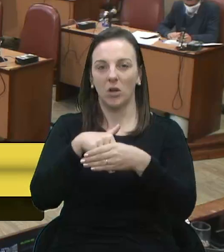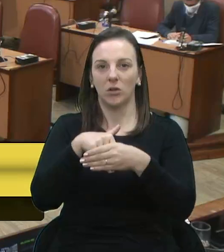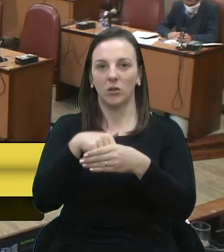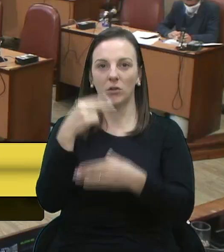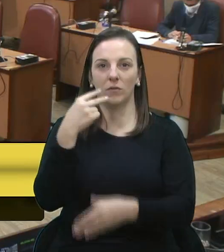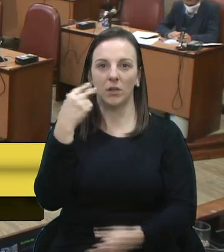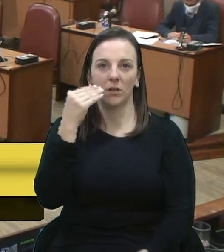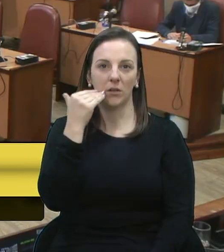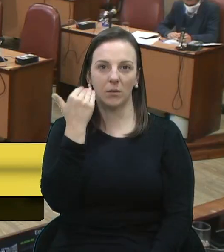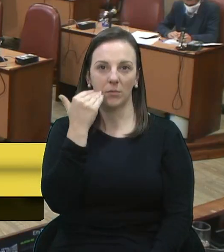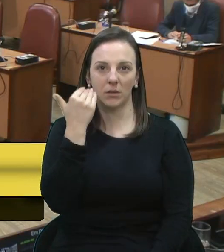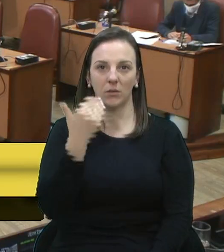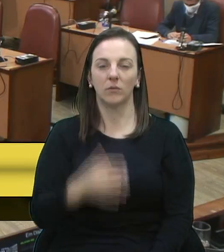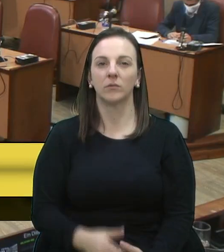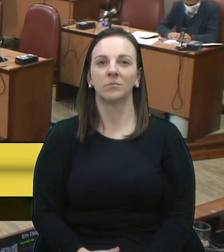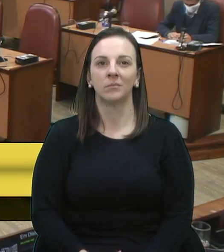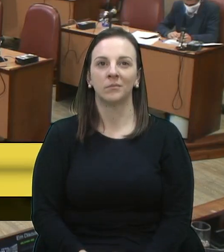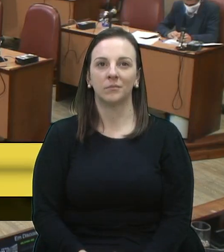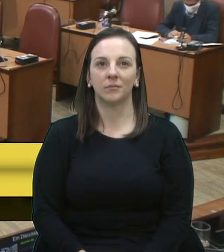Com a palavra.